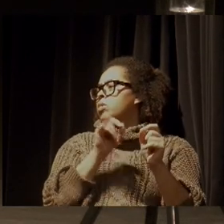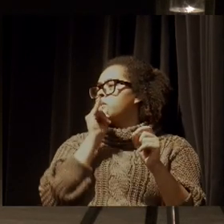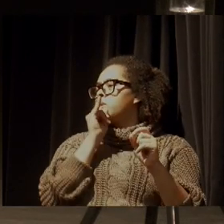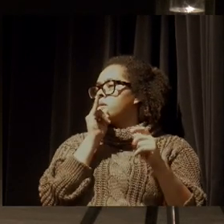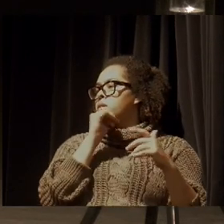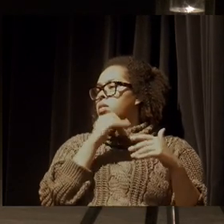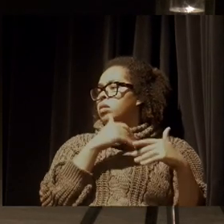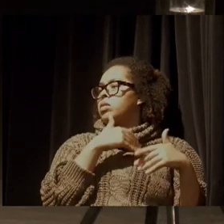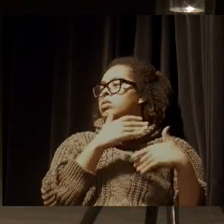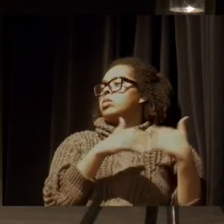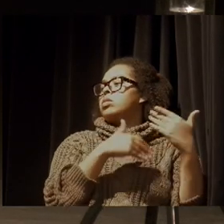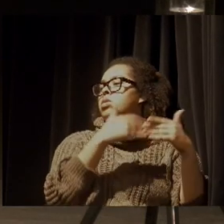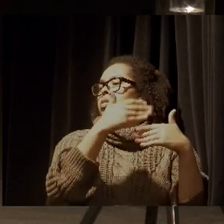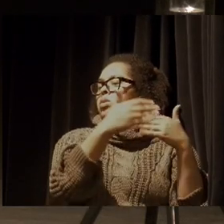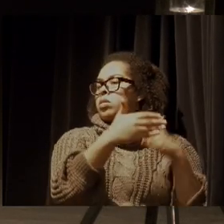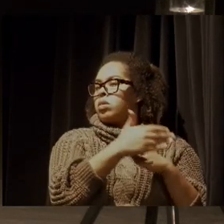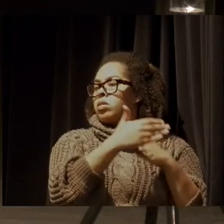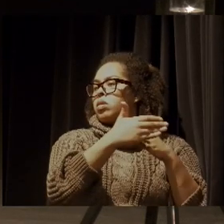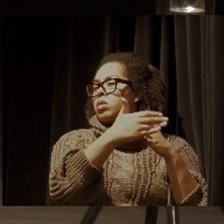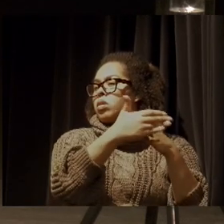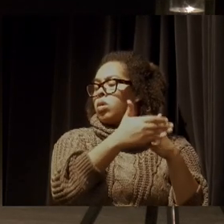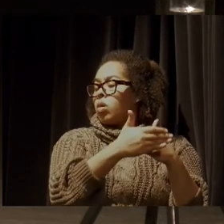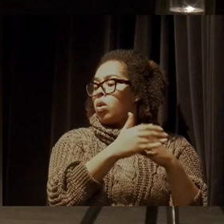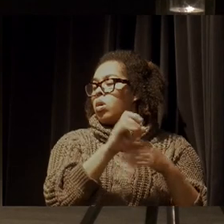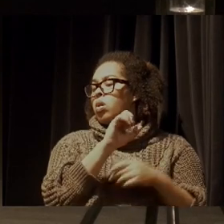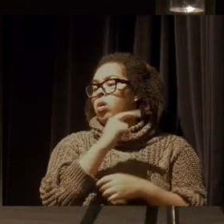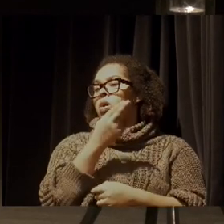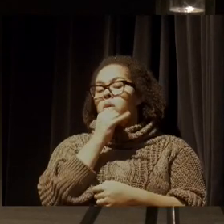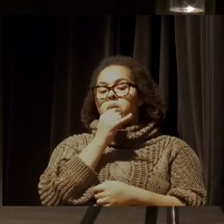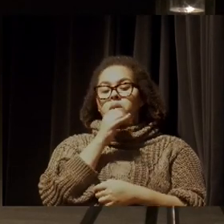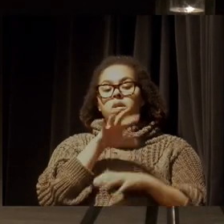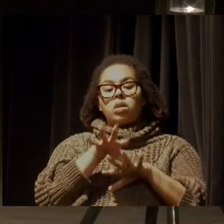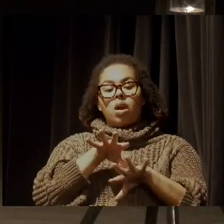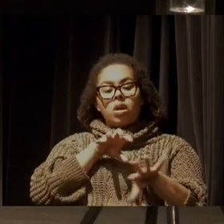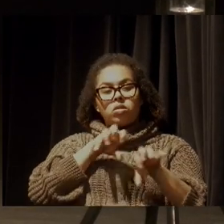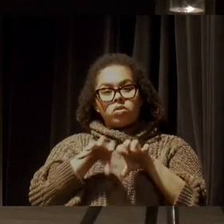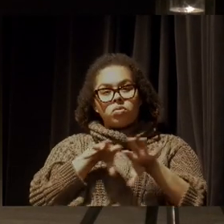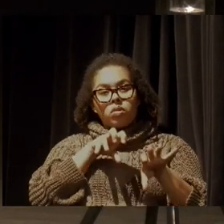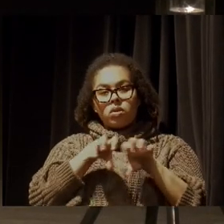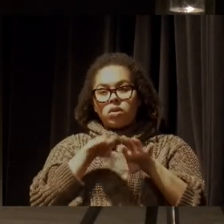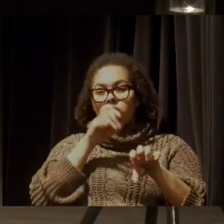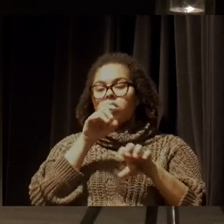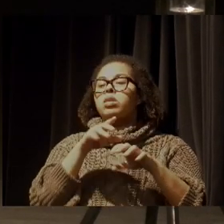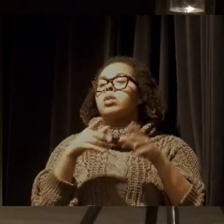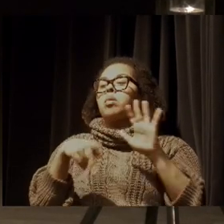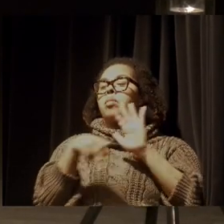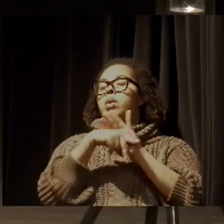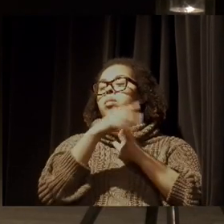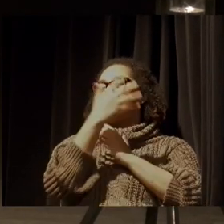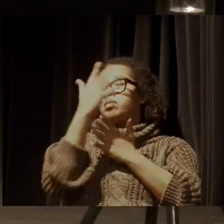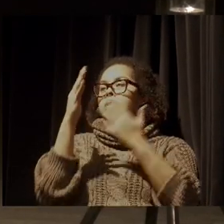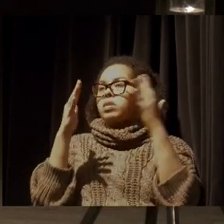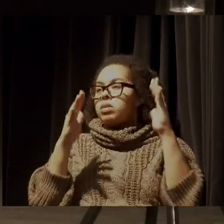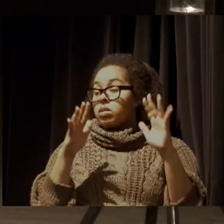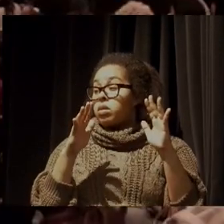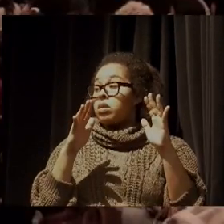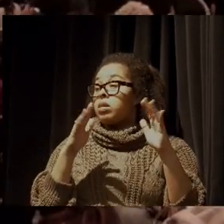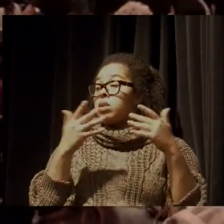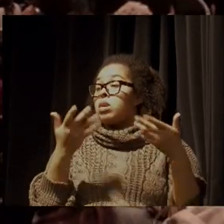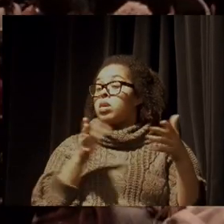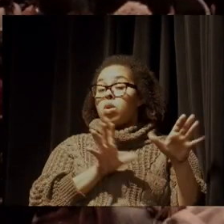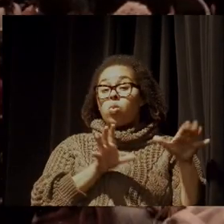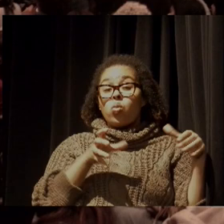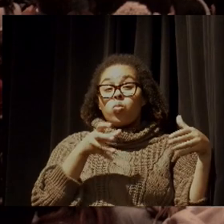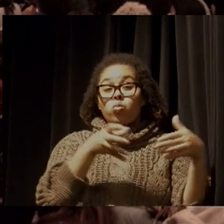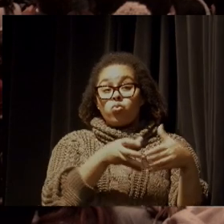desenvolvimento ou impede a exploração da Amazônia. Então, é um conjunto